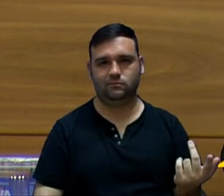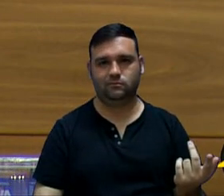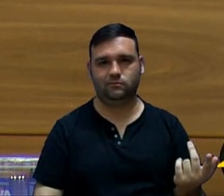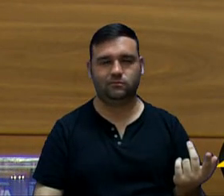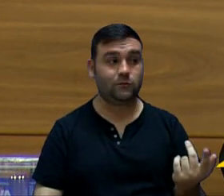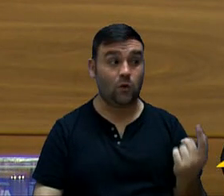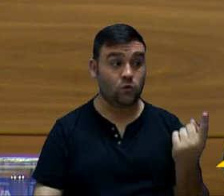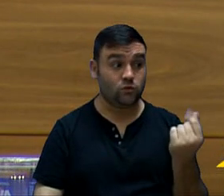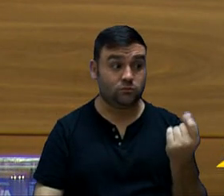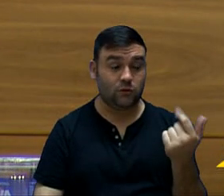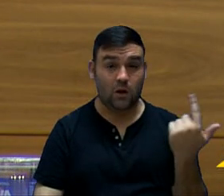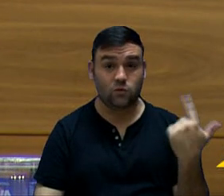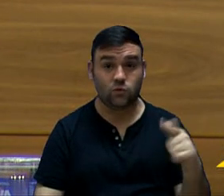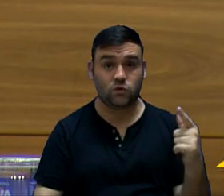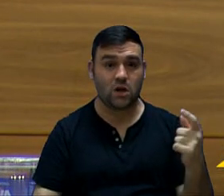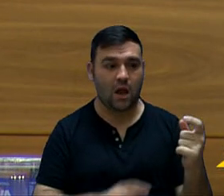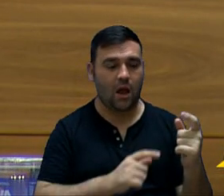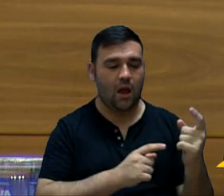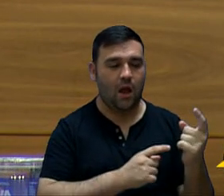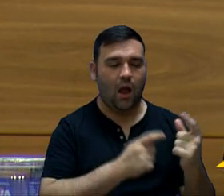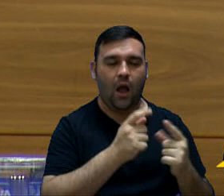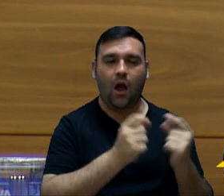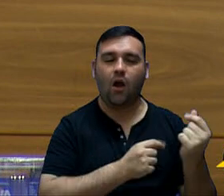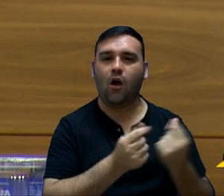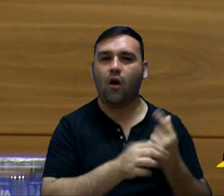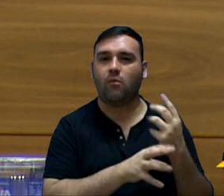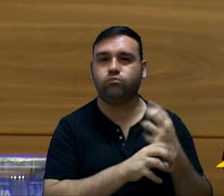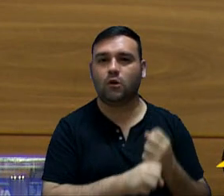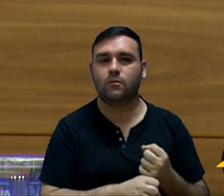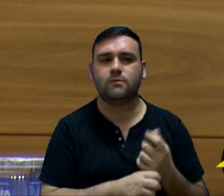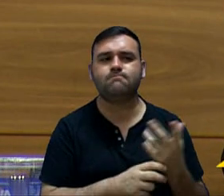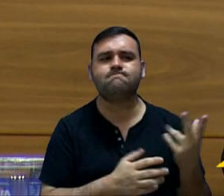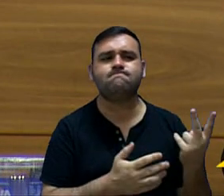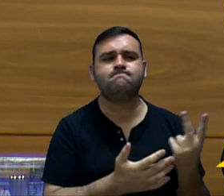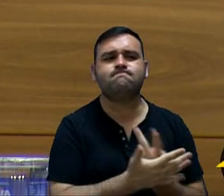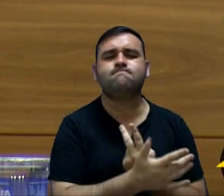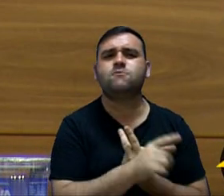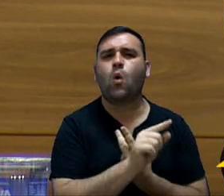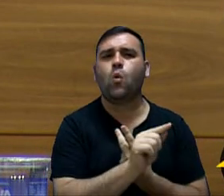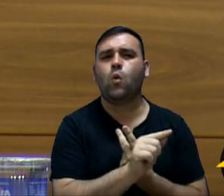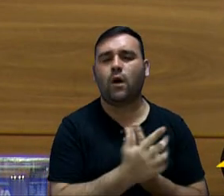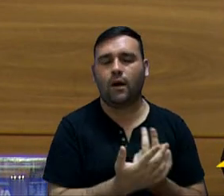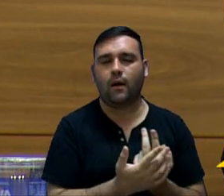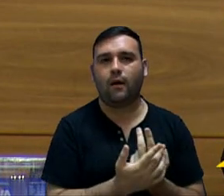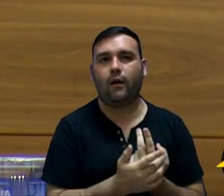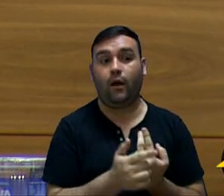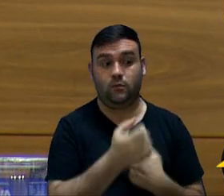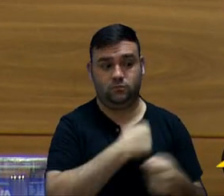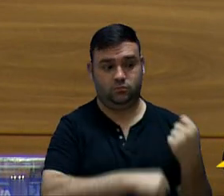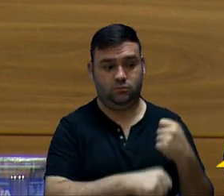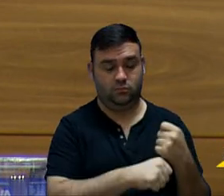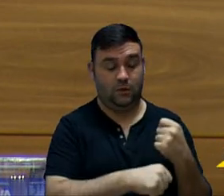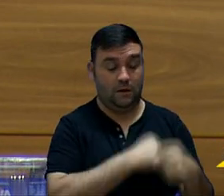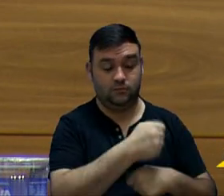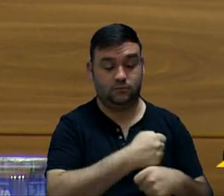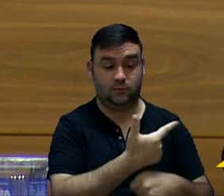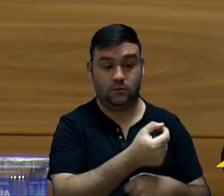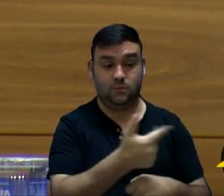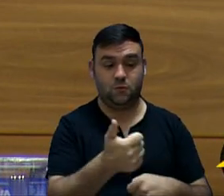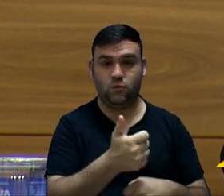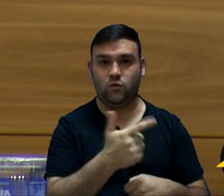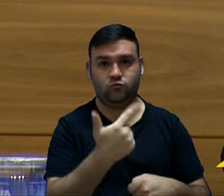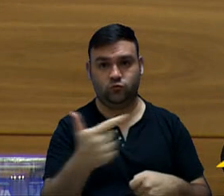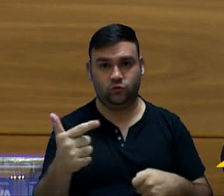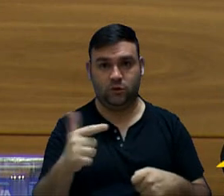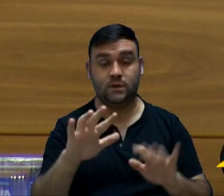Não havia no orçamento. O que acontece é que, isso, para 2021, não havia. O que